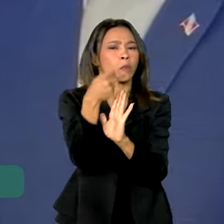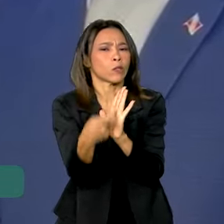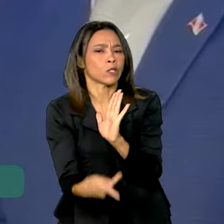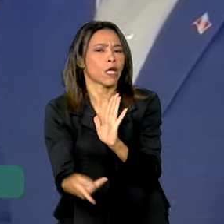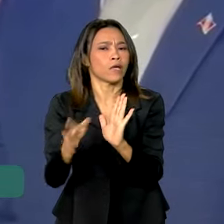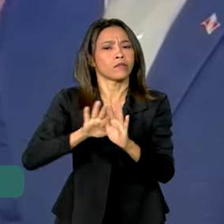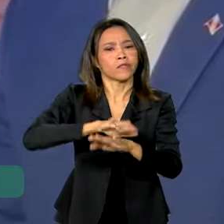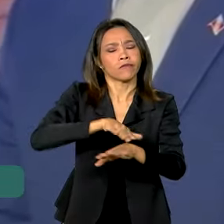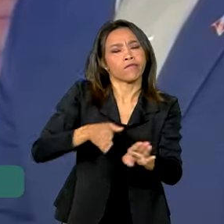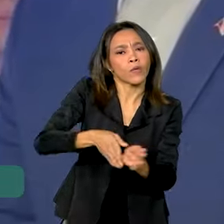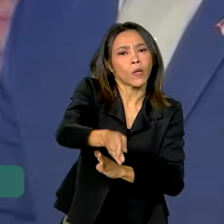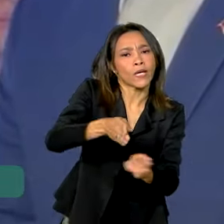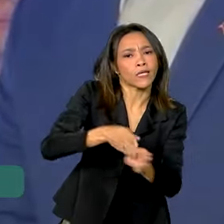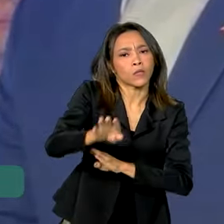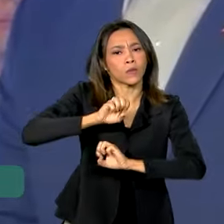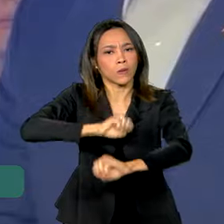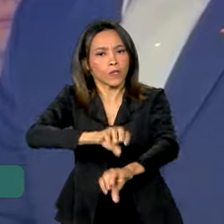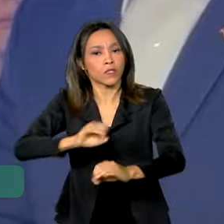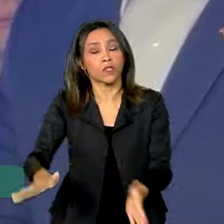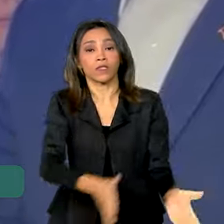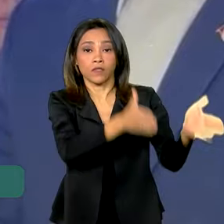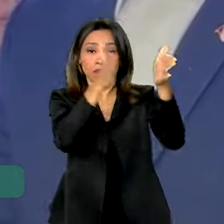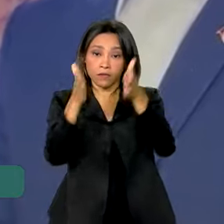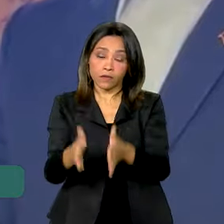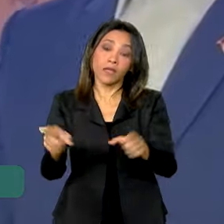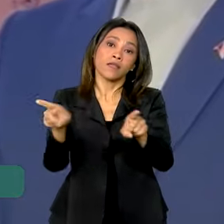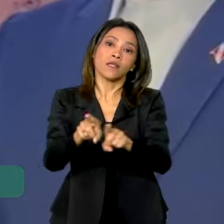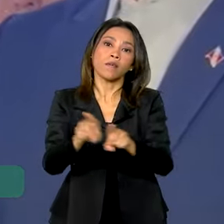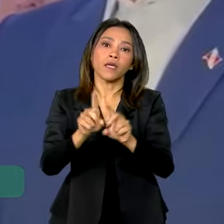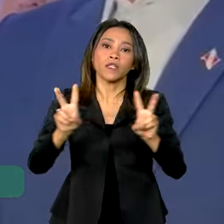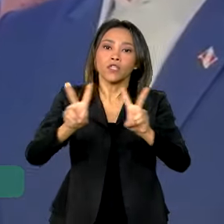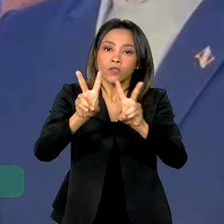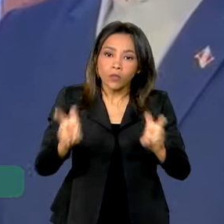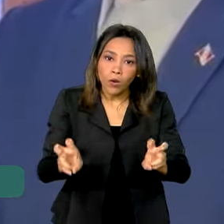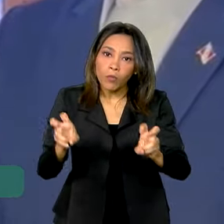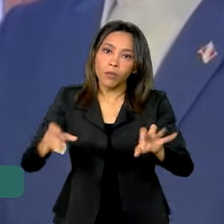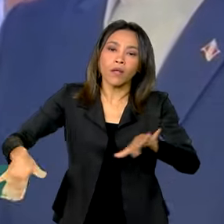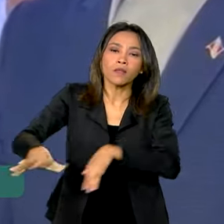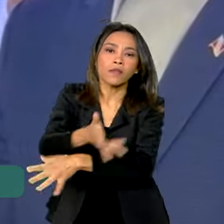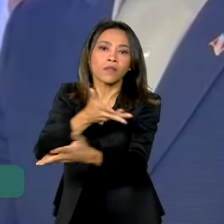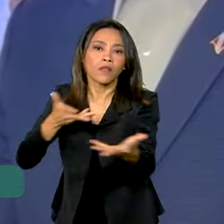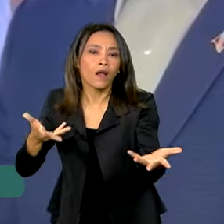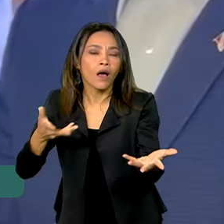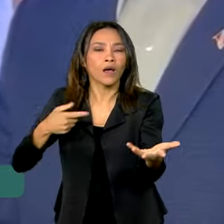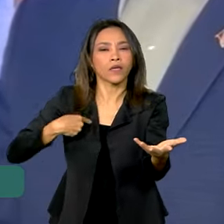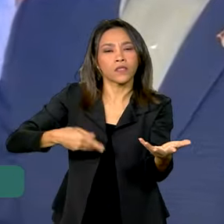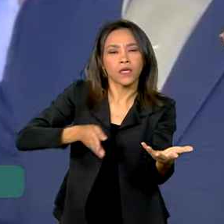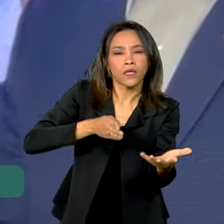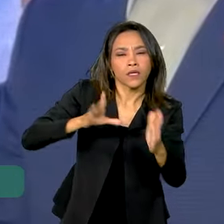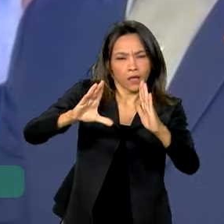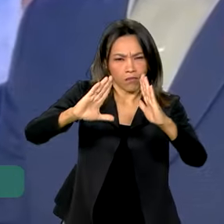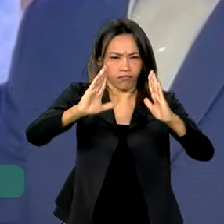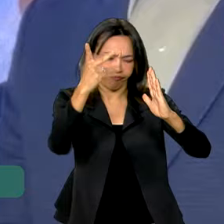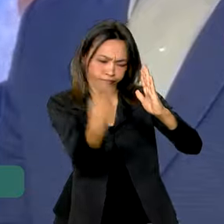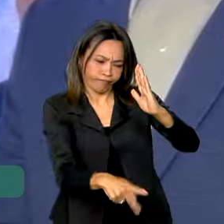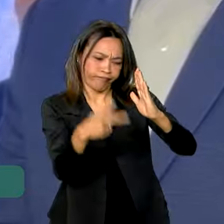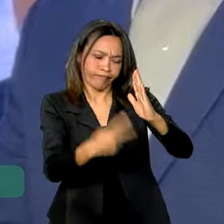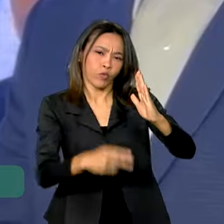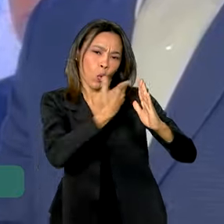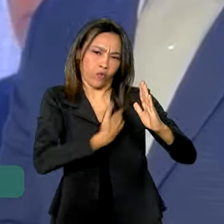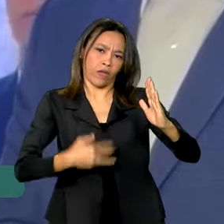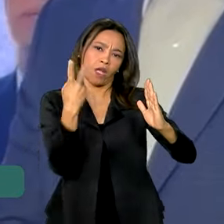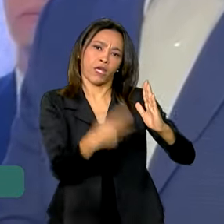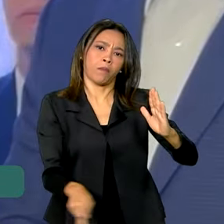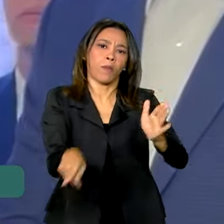Vamos ter a permuta de área para funcionamento da área do Ministério Público e da Casa Civil do governo do estado do Pará e